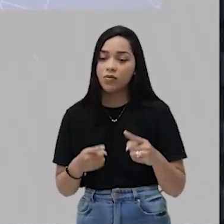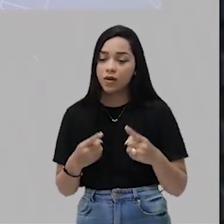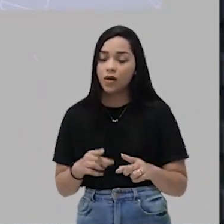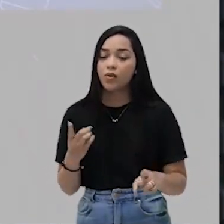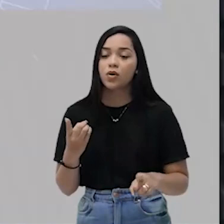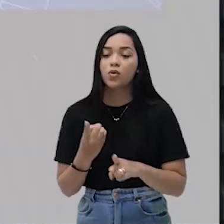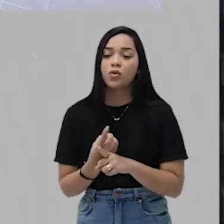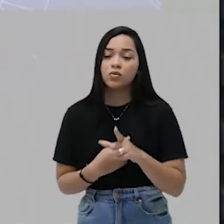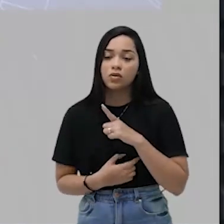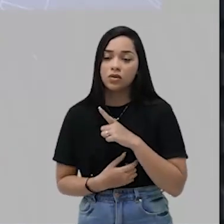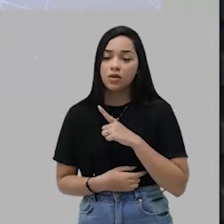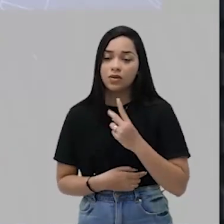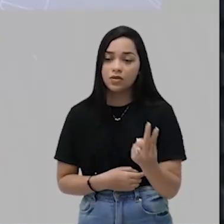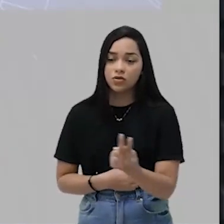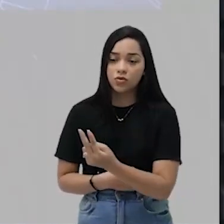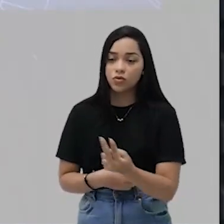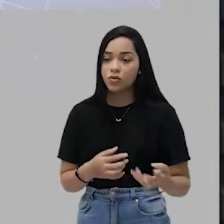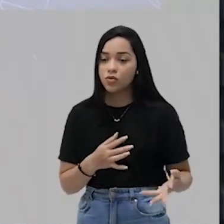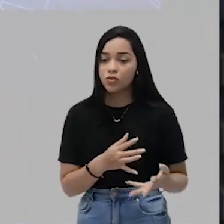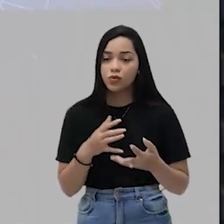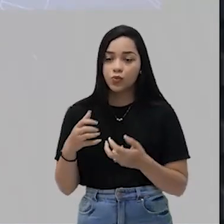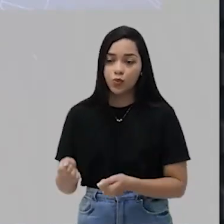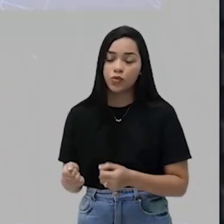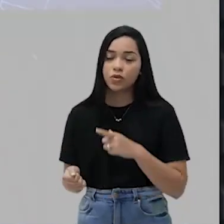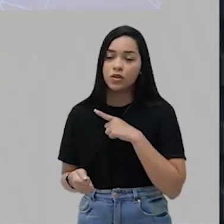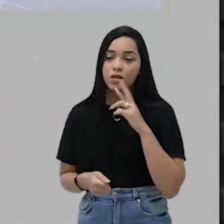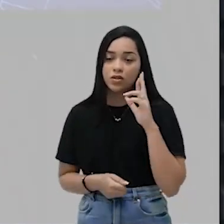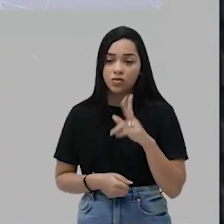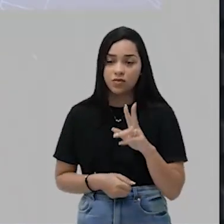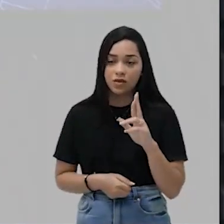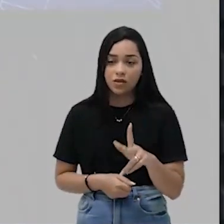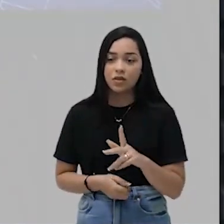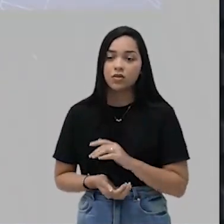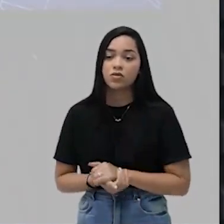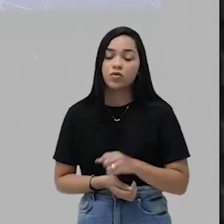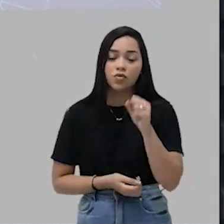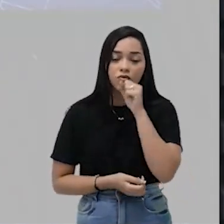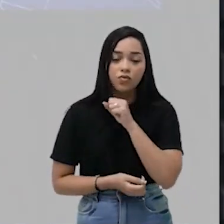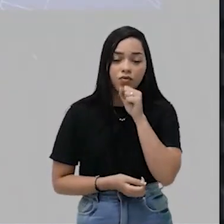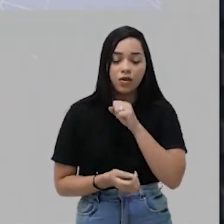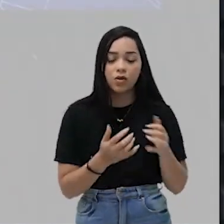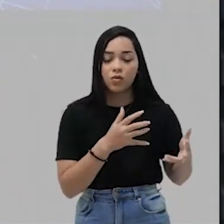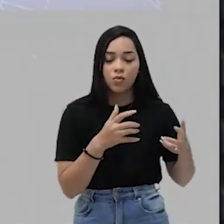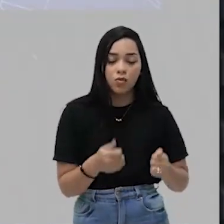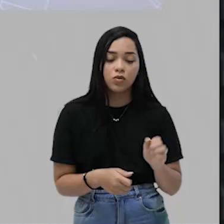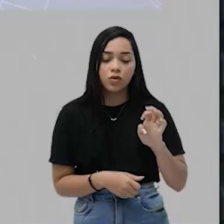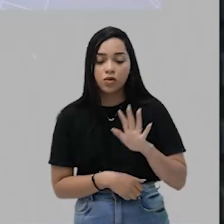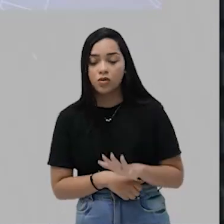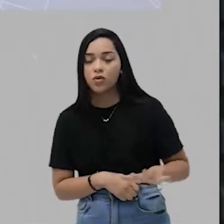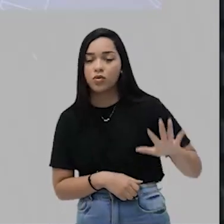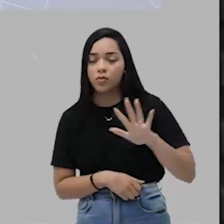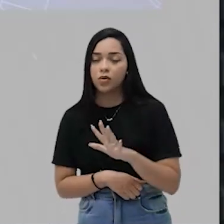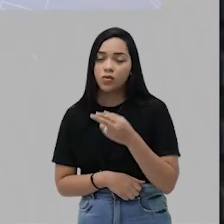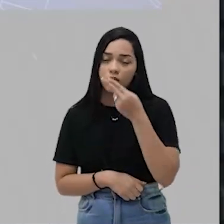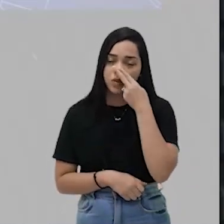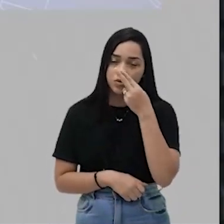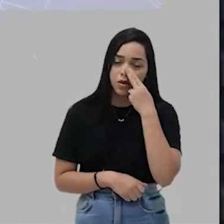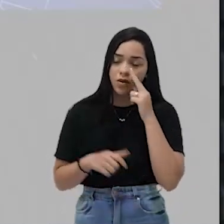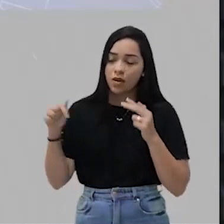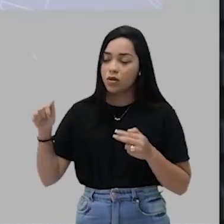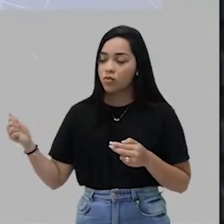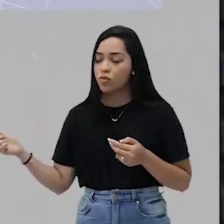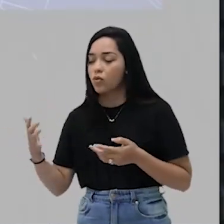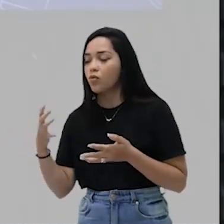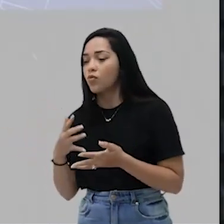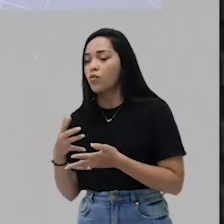encontro entre esses dois mundos diferentes. O velho mundo, europeu, cristão, e um